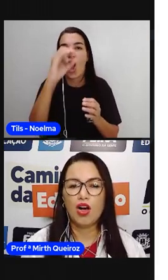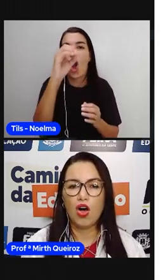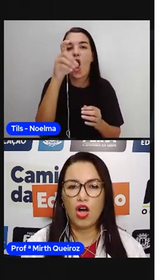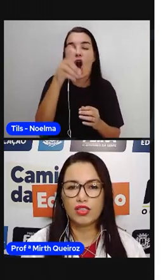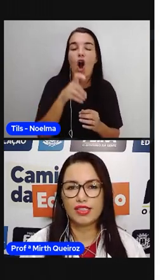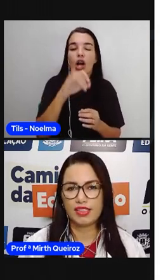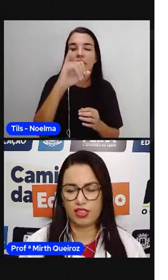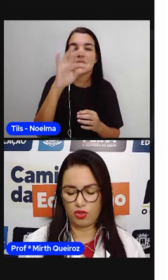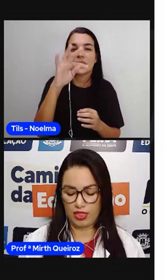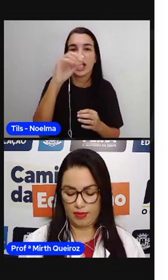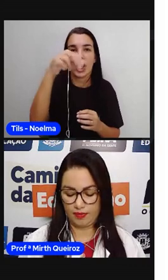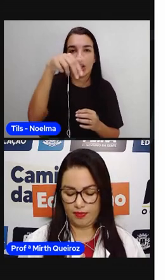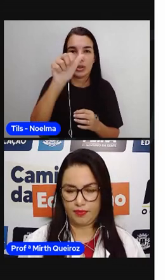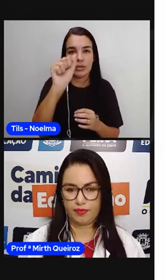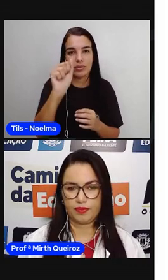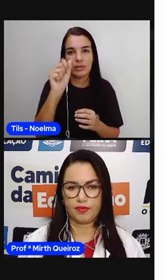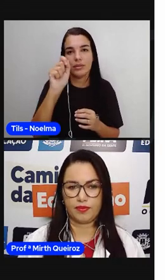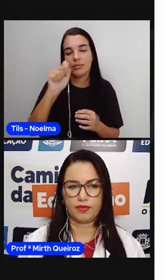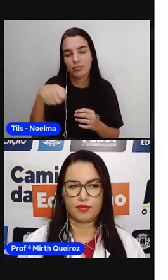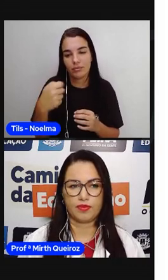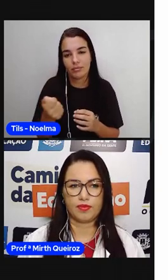oxítona.